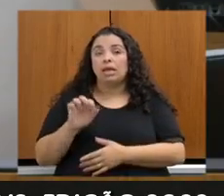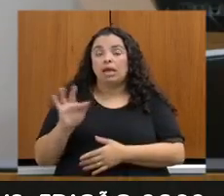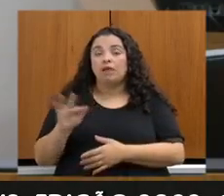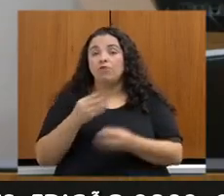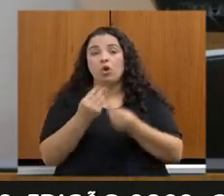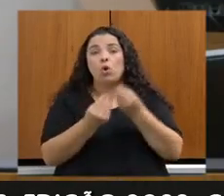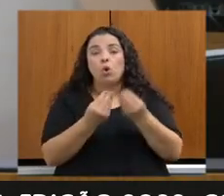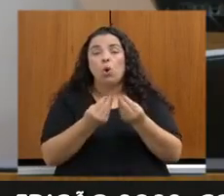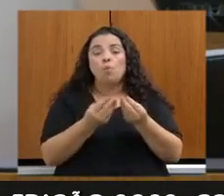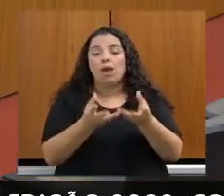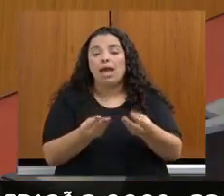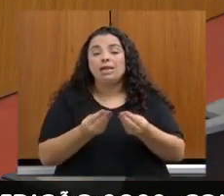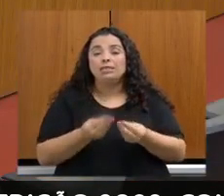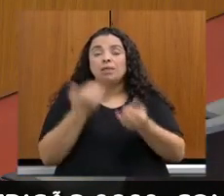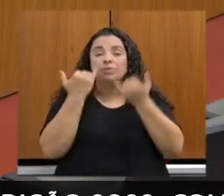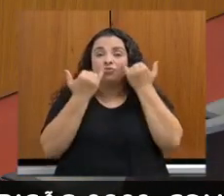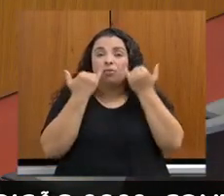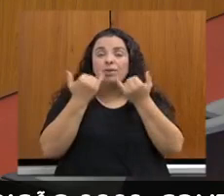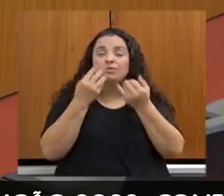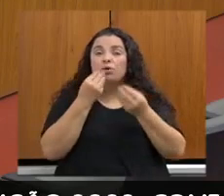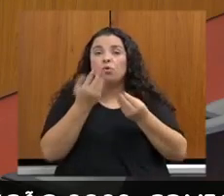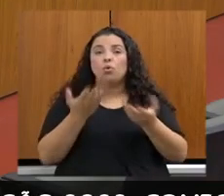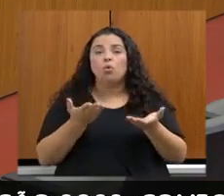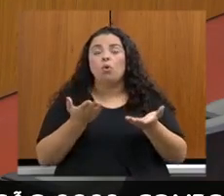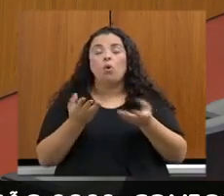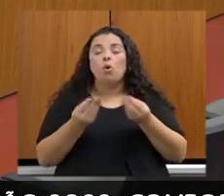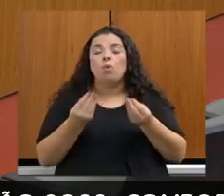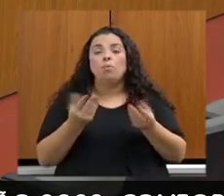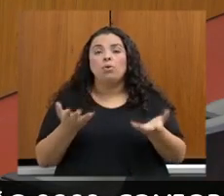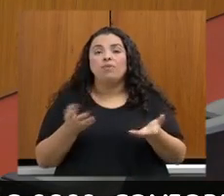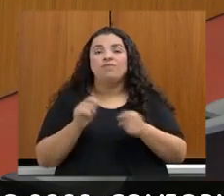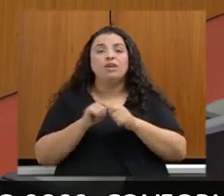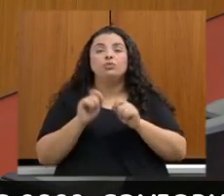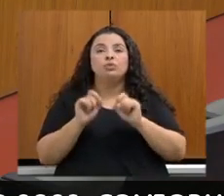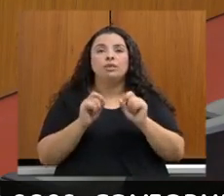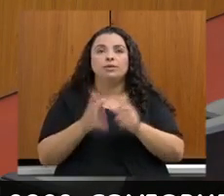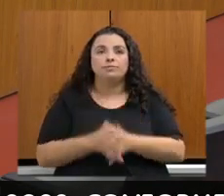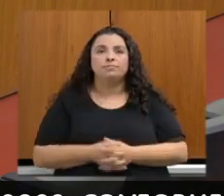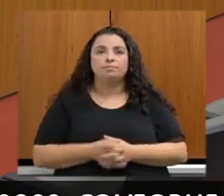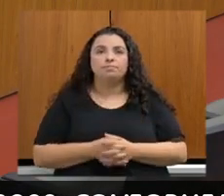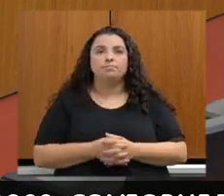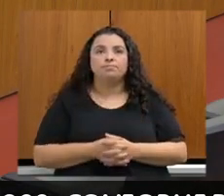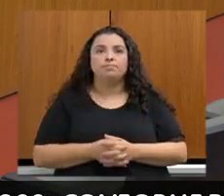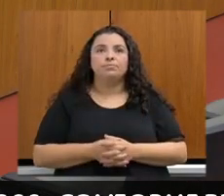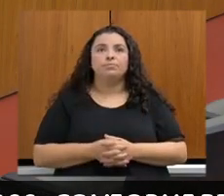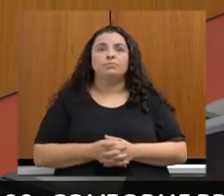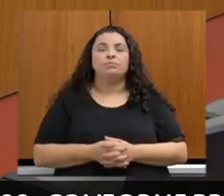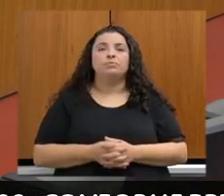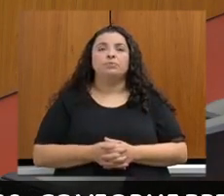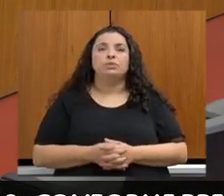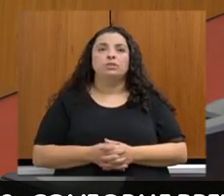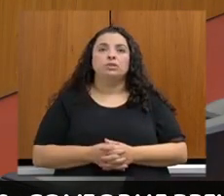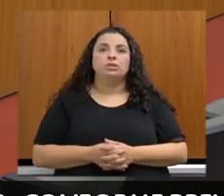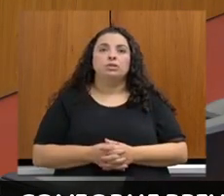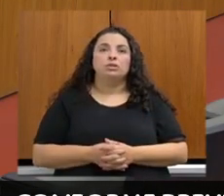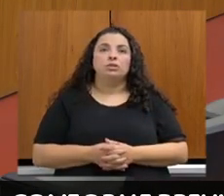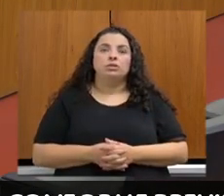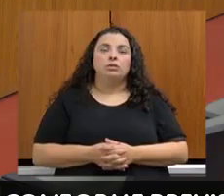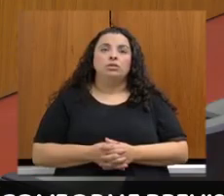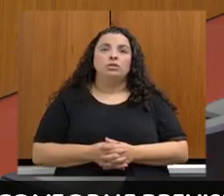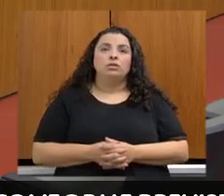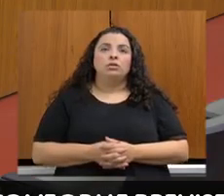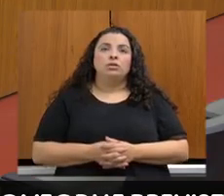Passa a palavra ao subsecretário de fiscalização ambiental, o senhor Alexandre. Senhor deputado, bom dia.